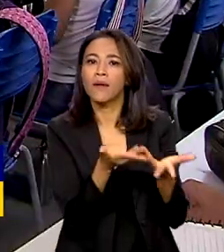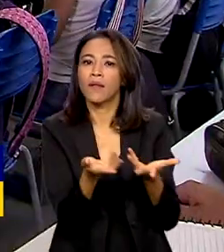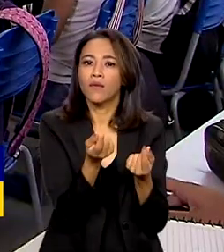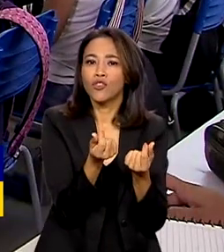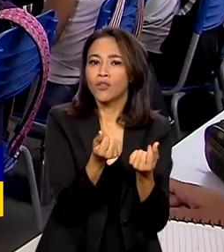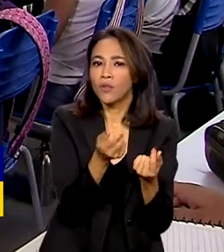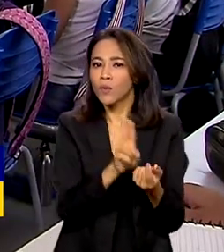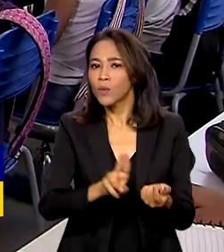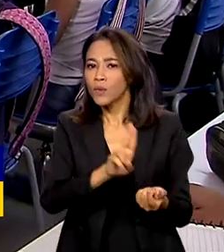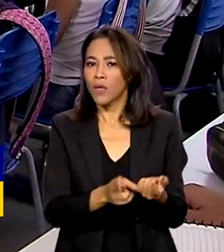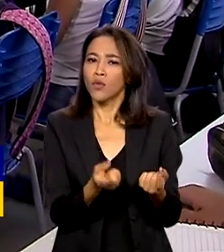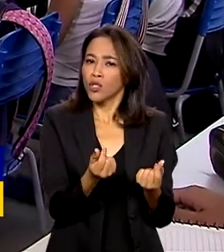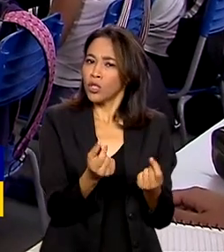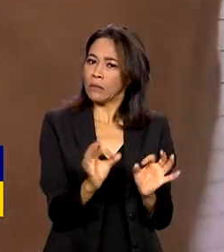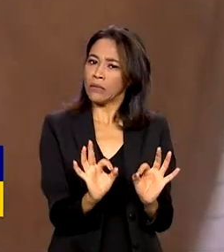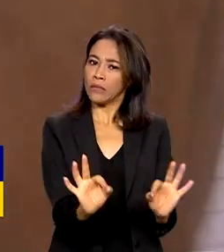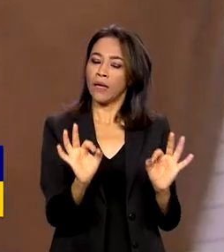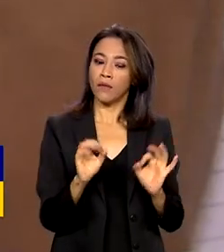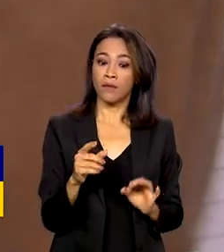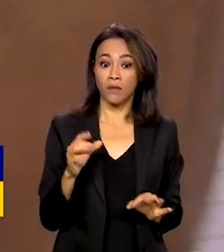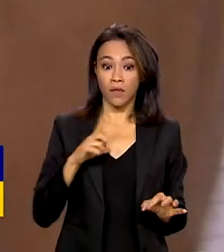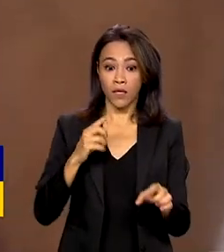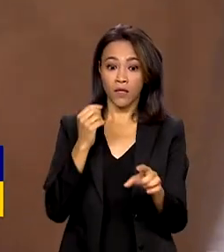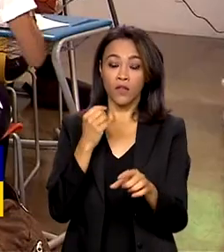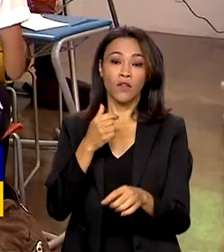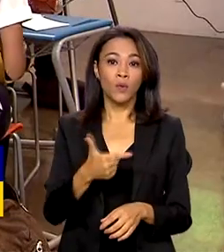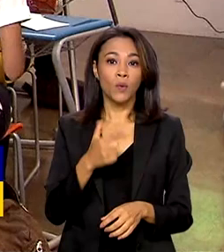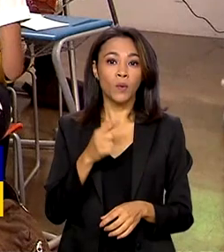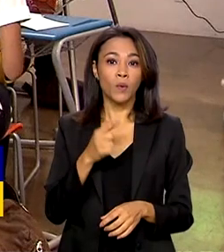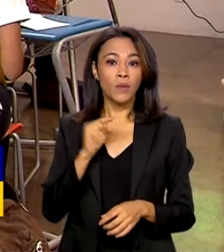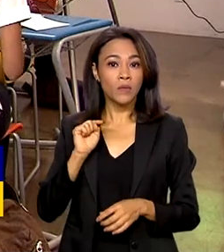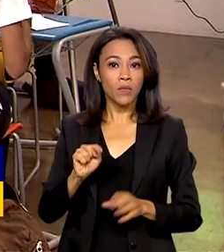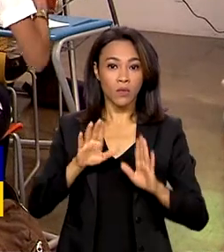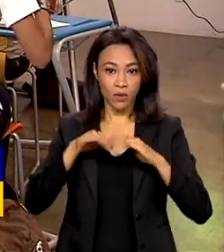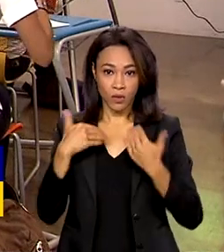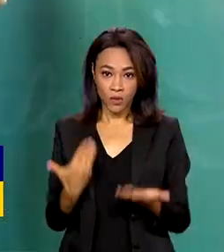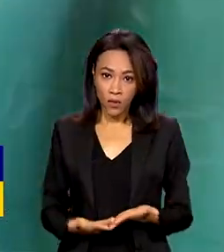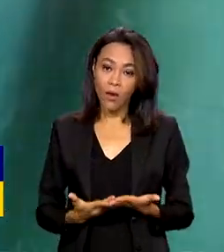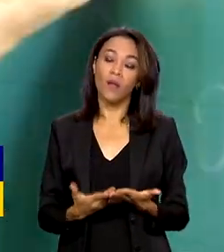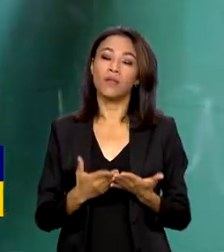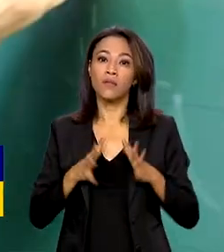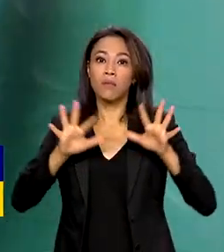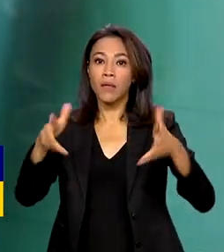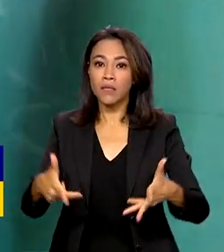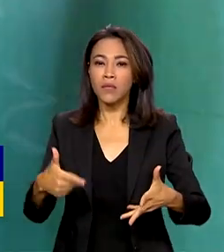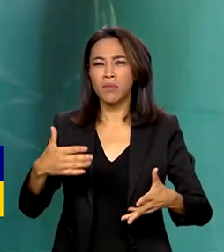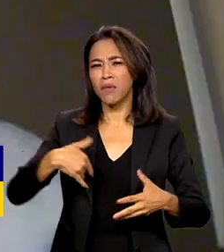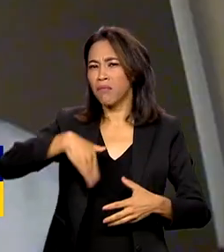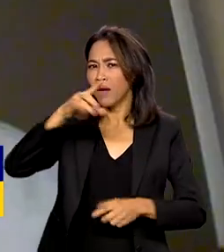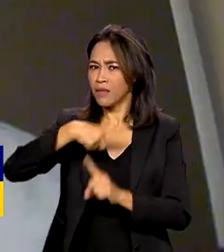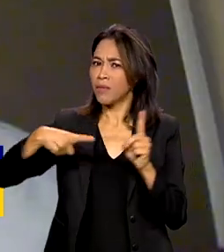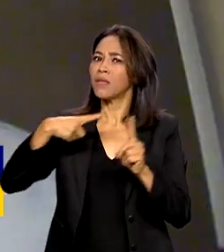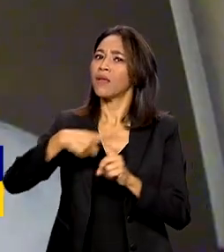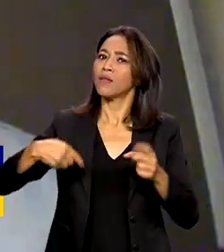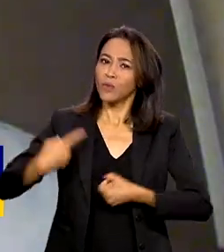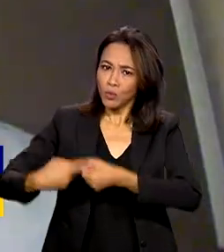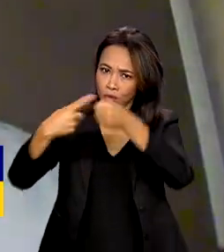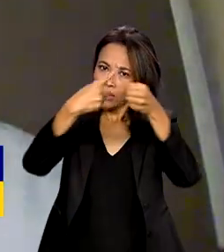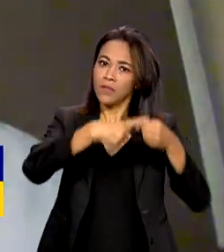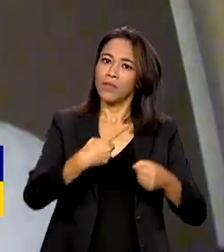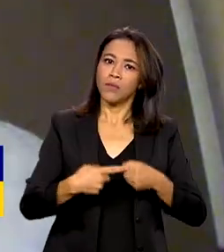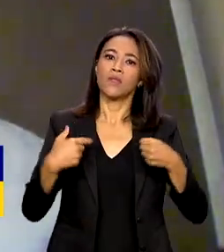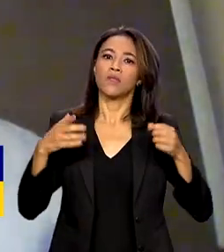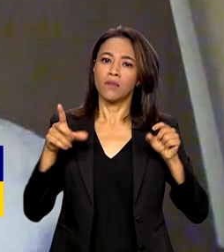O projeto conta com mais de 22 mil escolas participantes, mais da metade dos municípios brasileiros. O grande diferencial desse